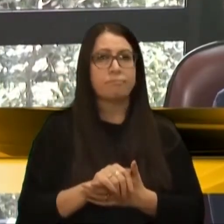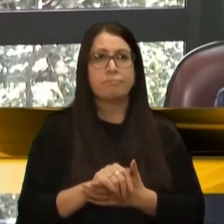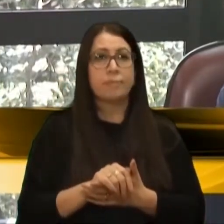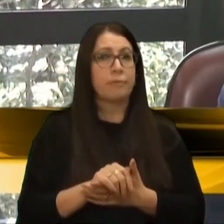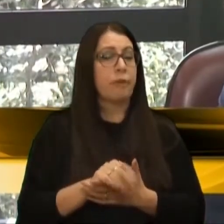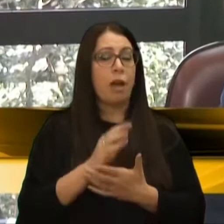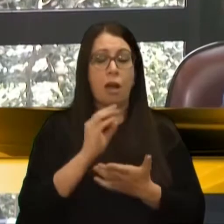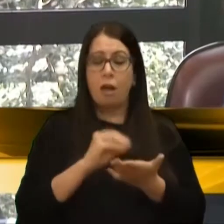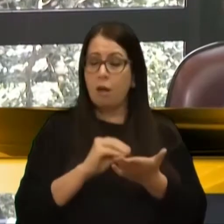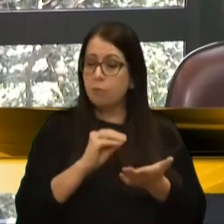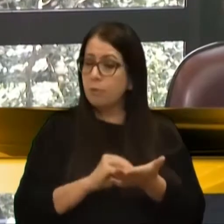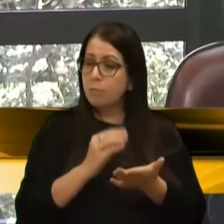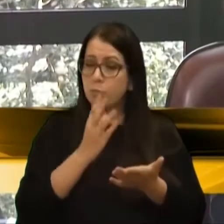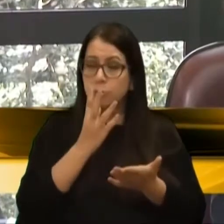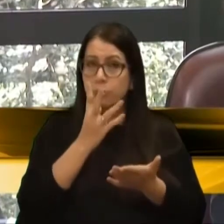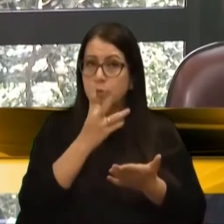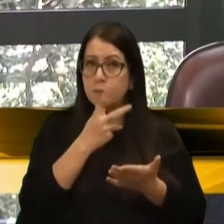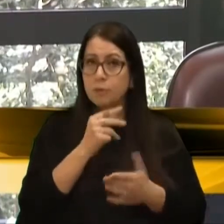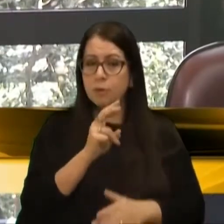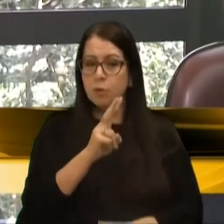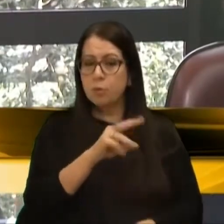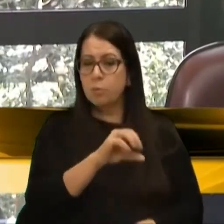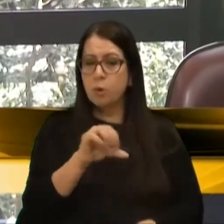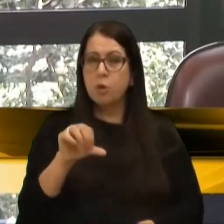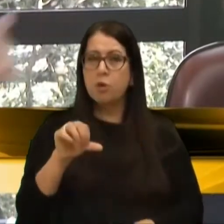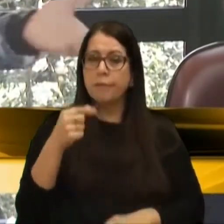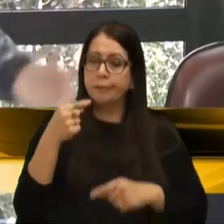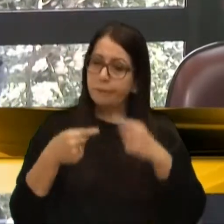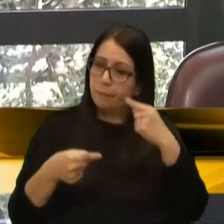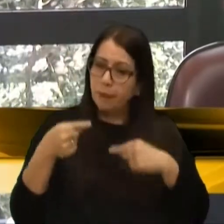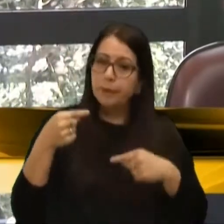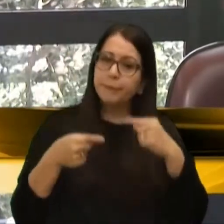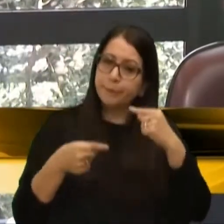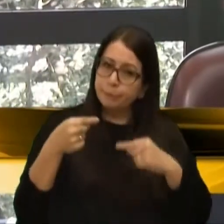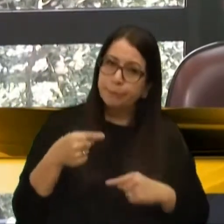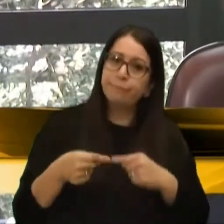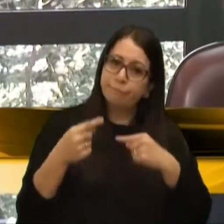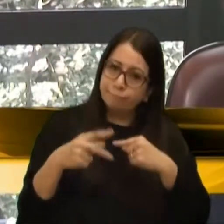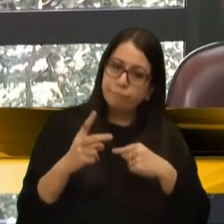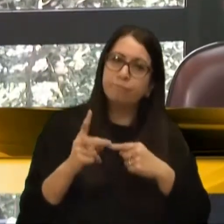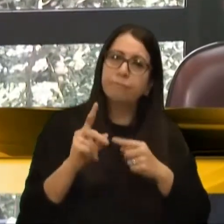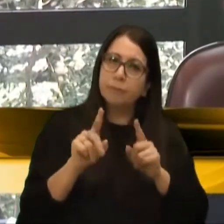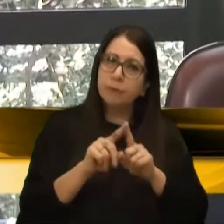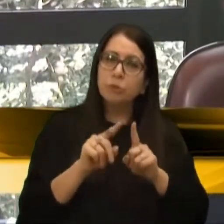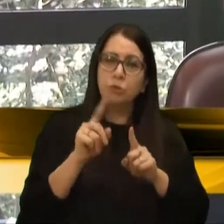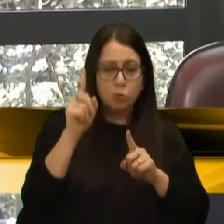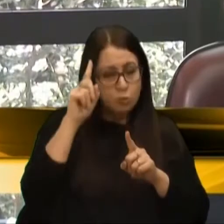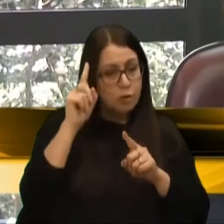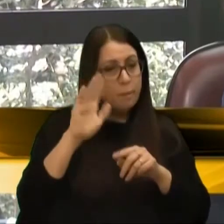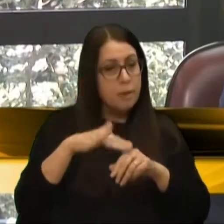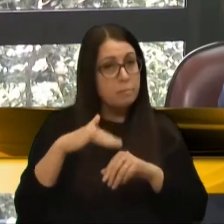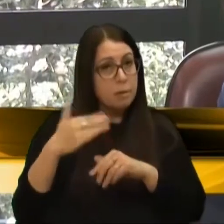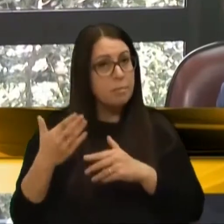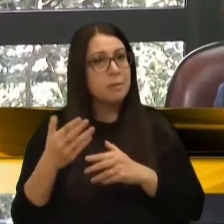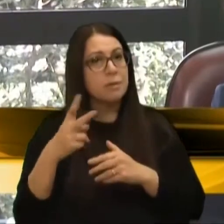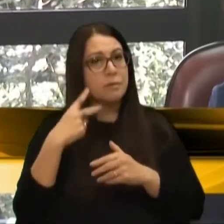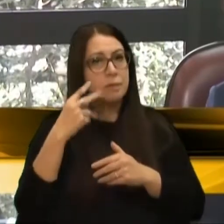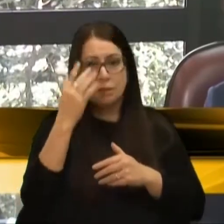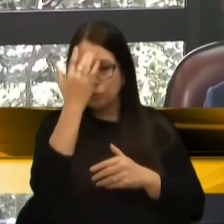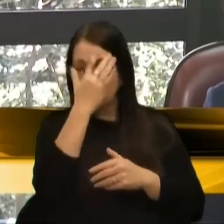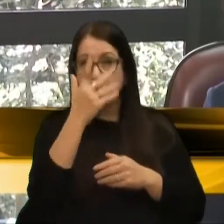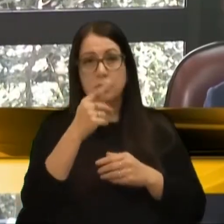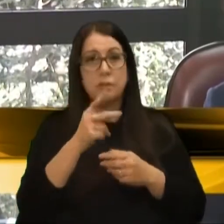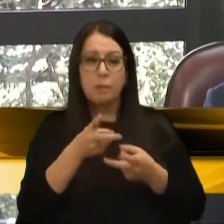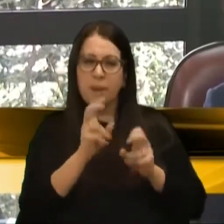resolvido ainda, porque é desde 2009 que eu estou aqui, e esse debate vem acontecendo e está aflorando cada dia mais, Vereador Odiloque. A gente